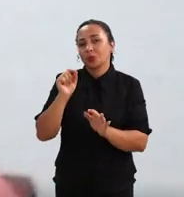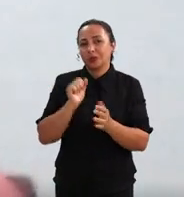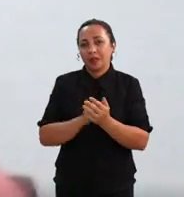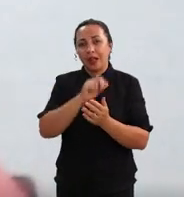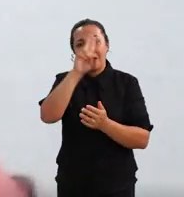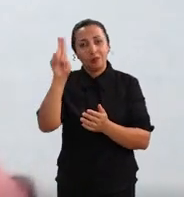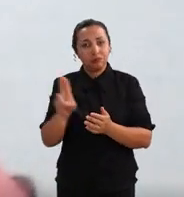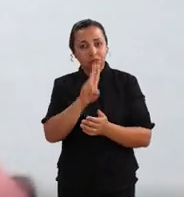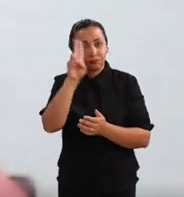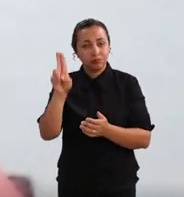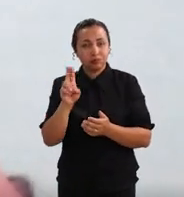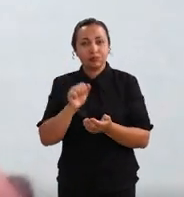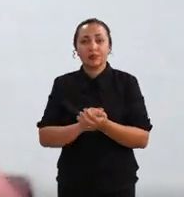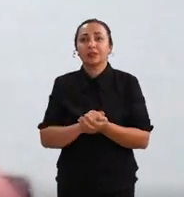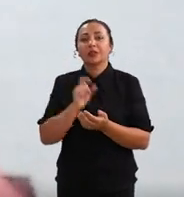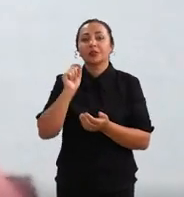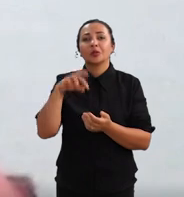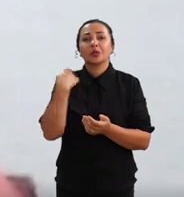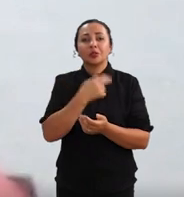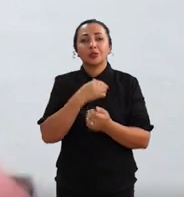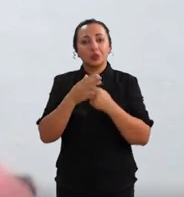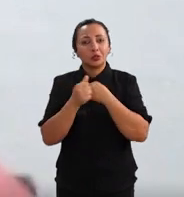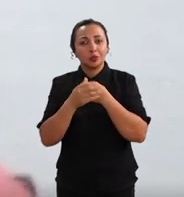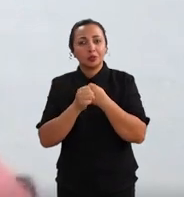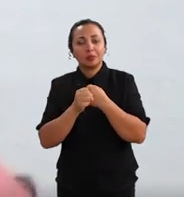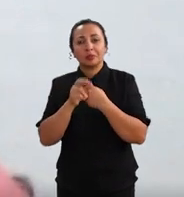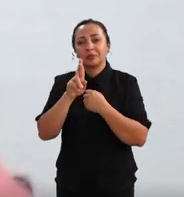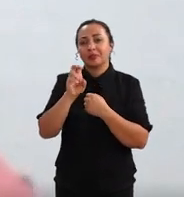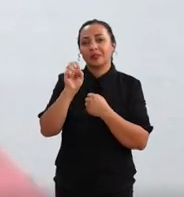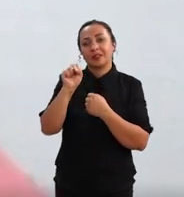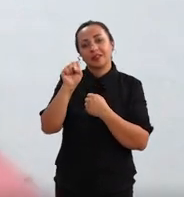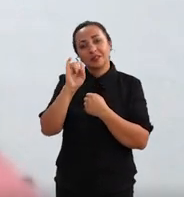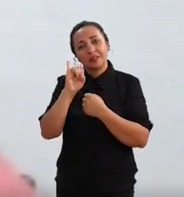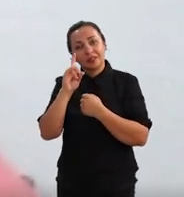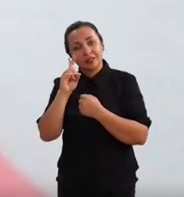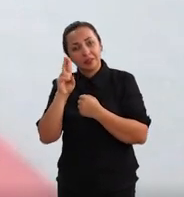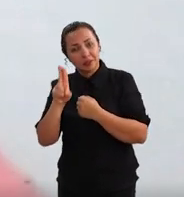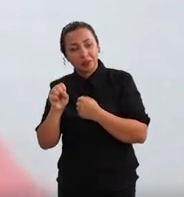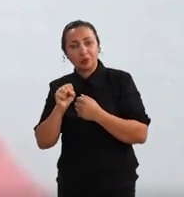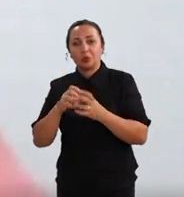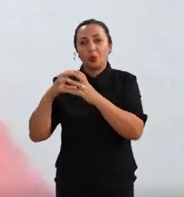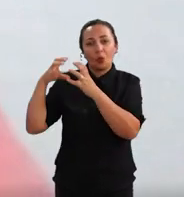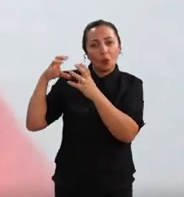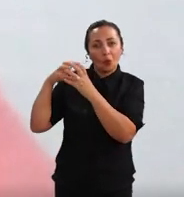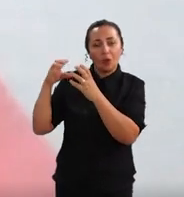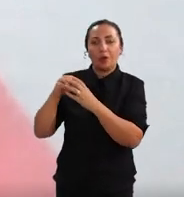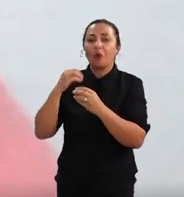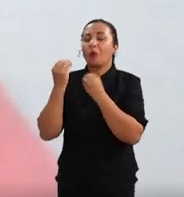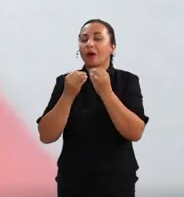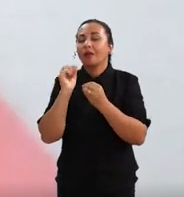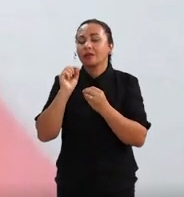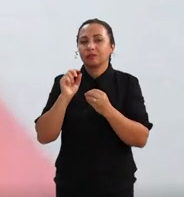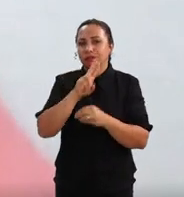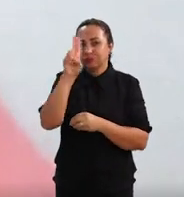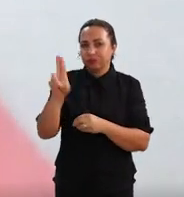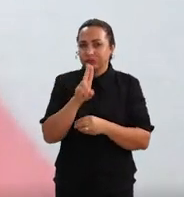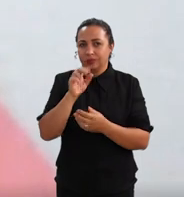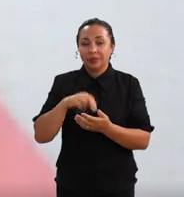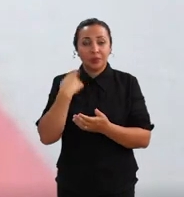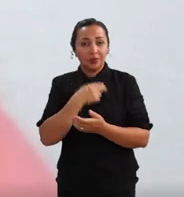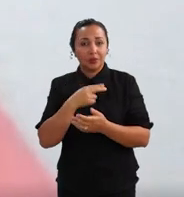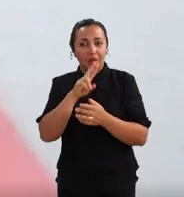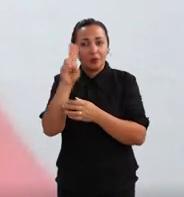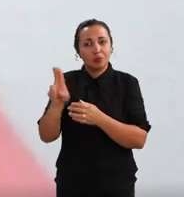a utilização do que a gente chama de resíduo do cacau. Qual é o produto que eu vou utilizar? Então a gente vai utilizar,